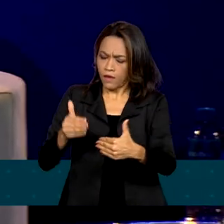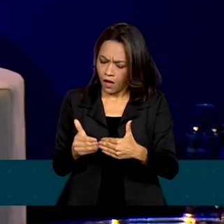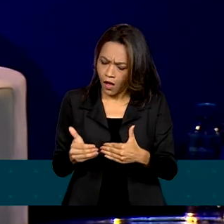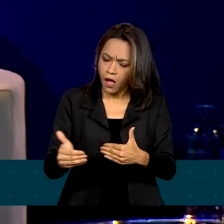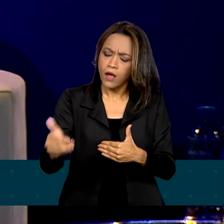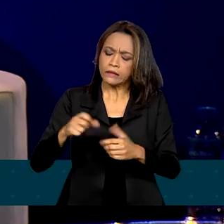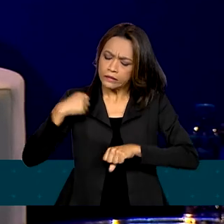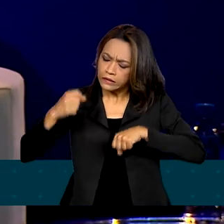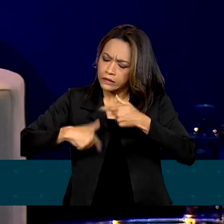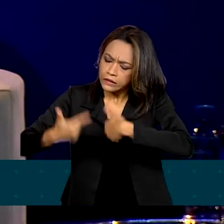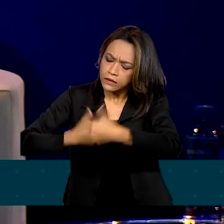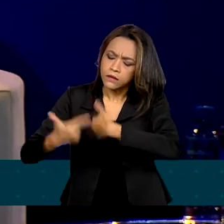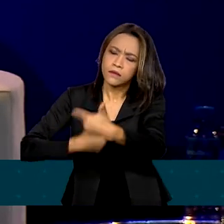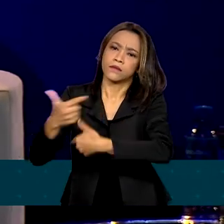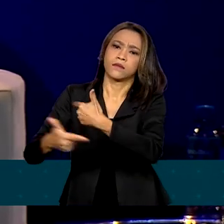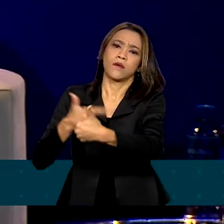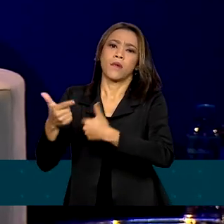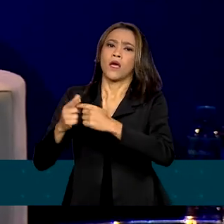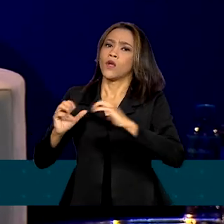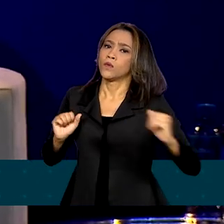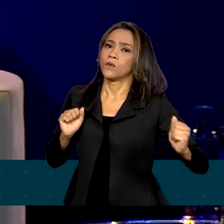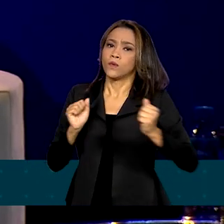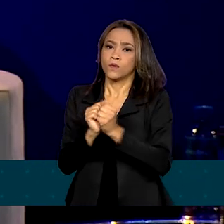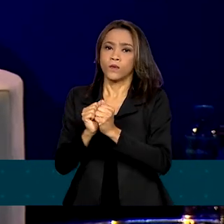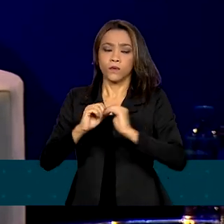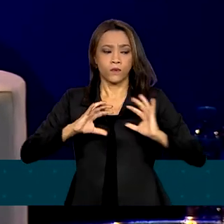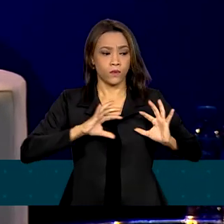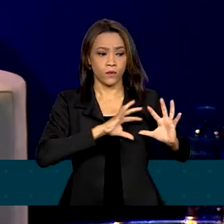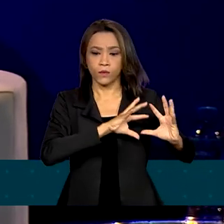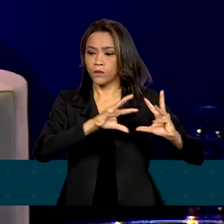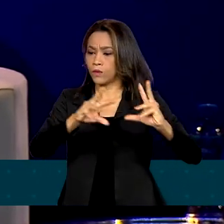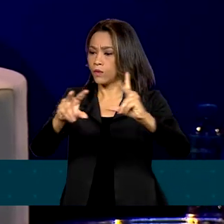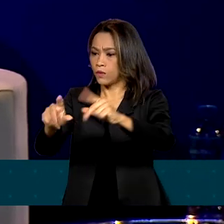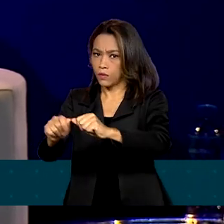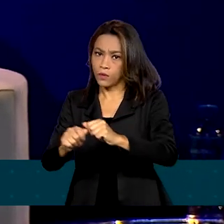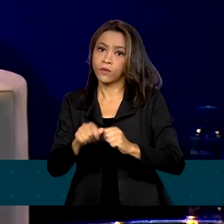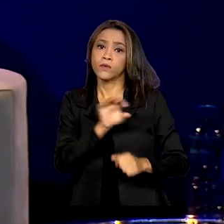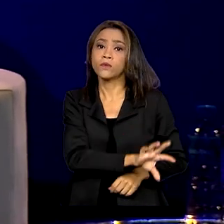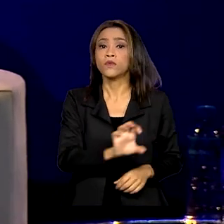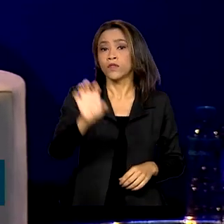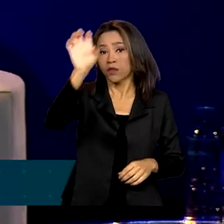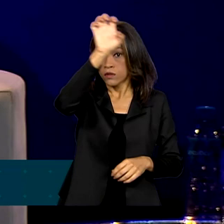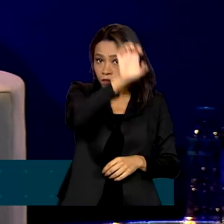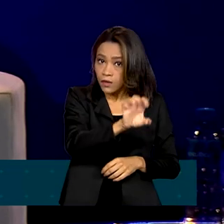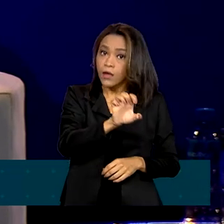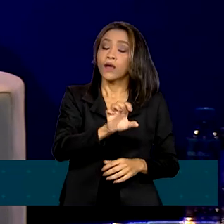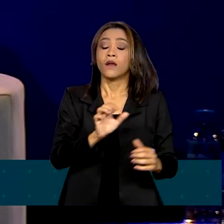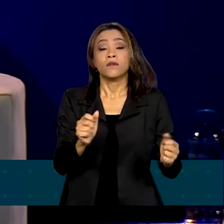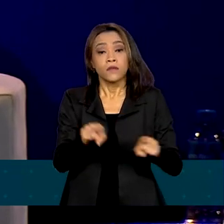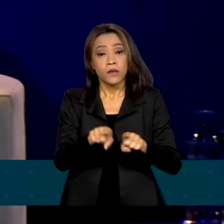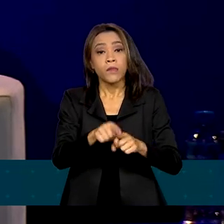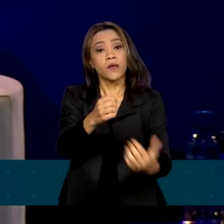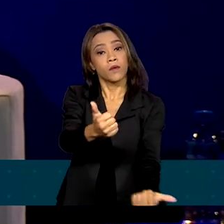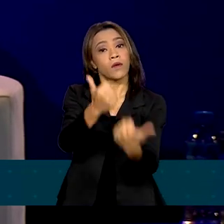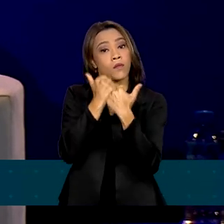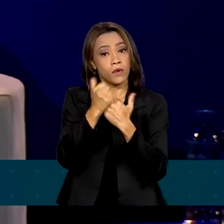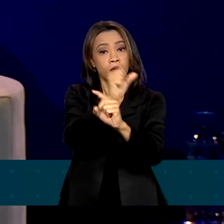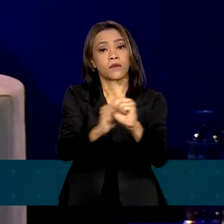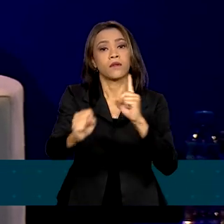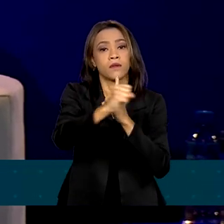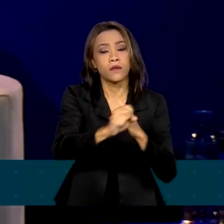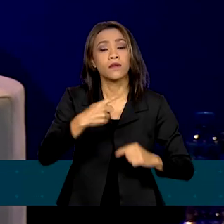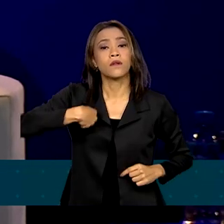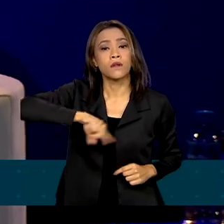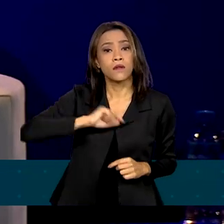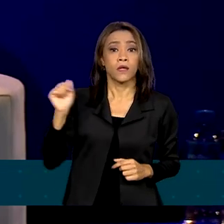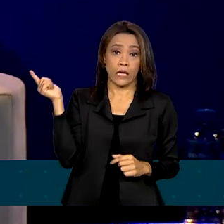junto com todos os entes da federação, junto à sociedade, para que nós de